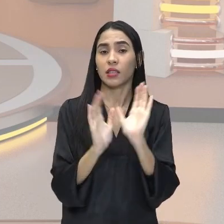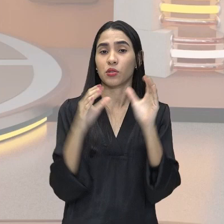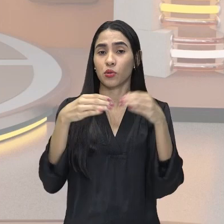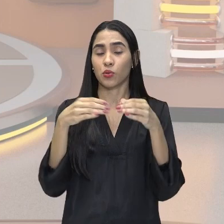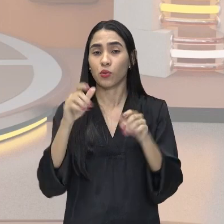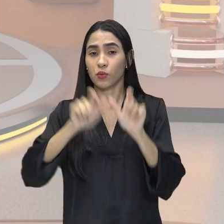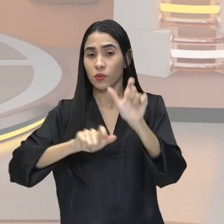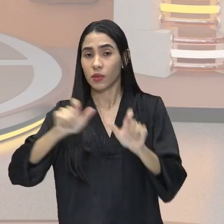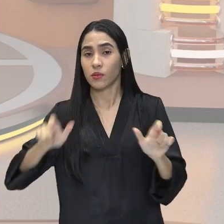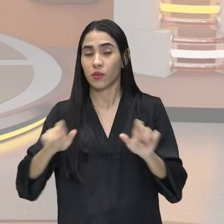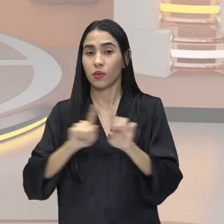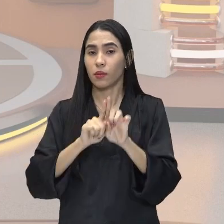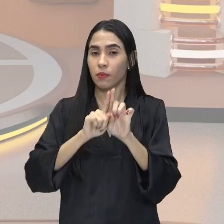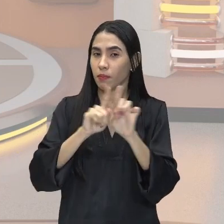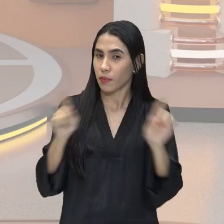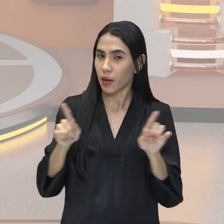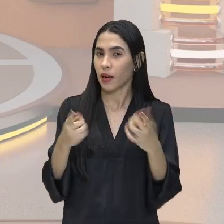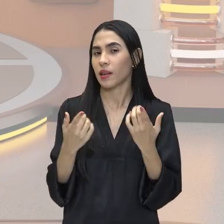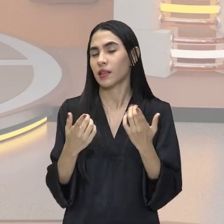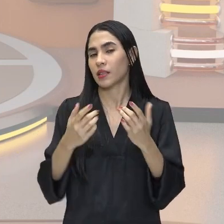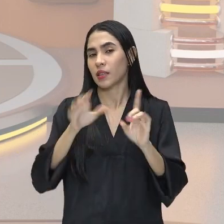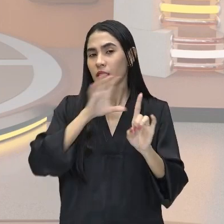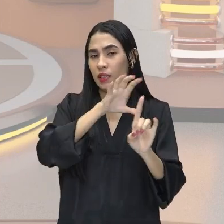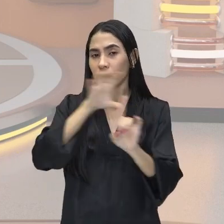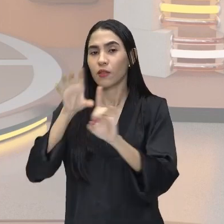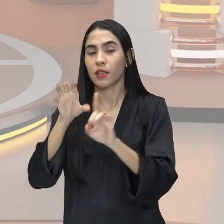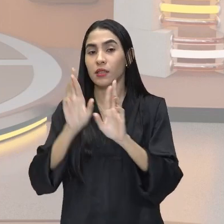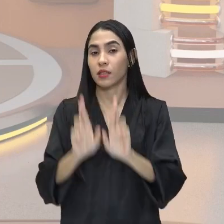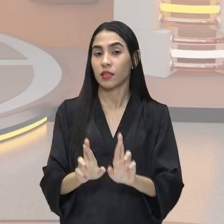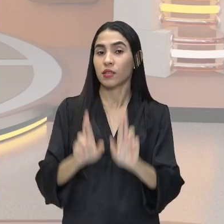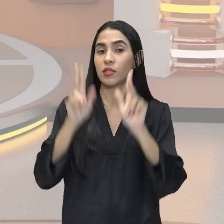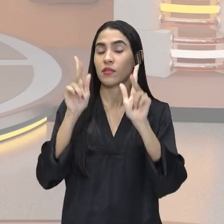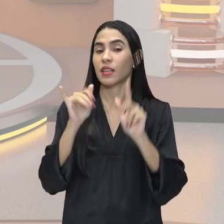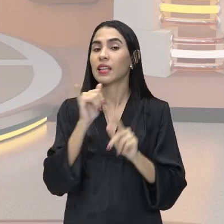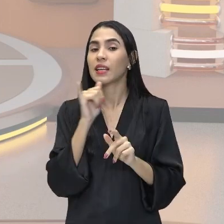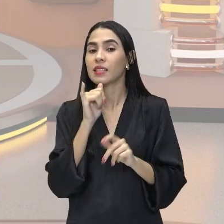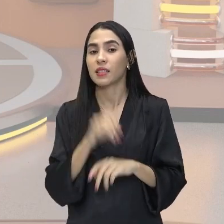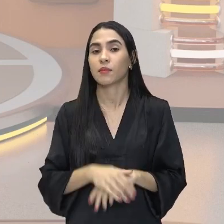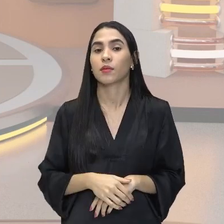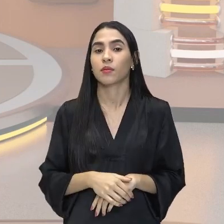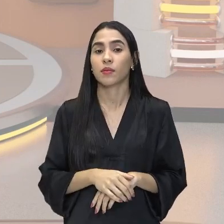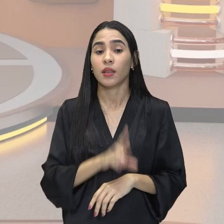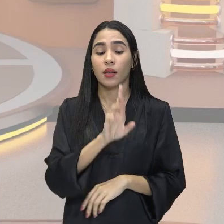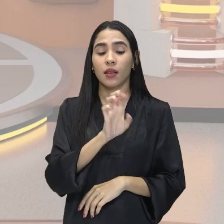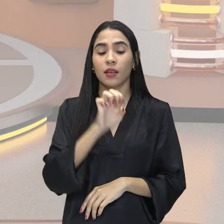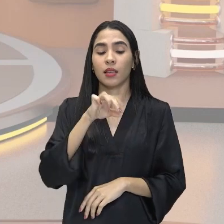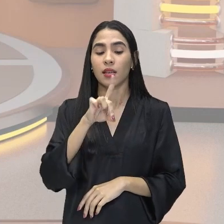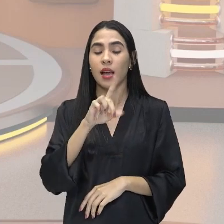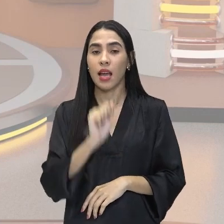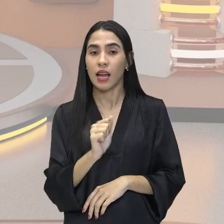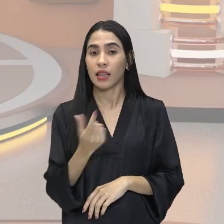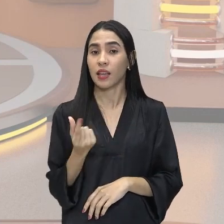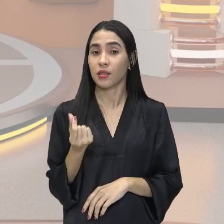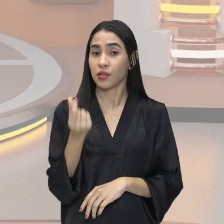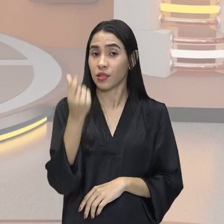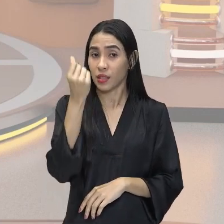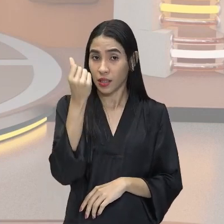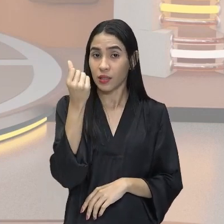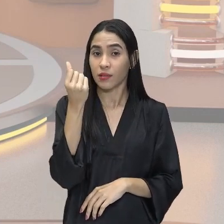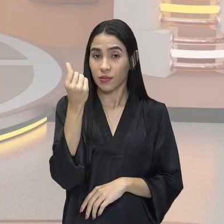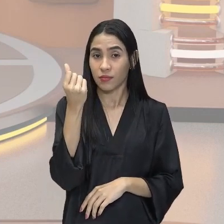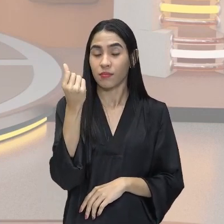pessoas, mas afeta a diferença com base na renda, na sua renda